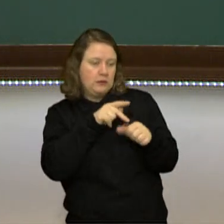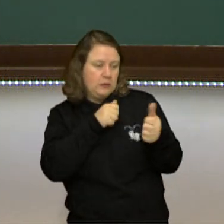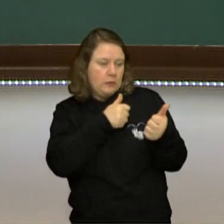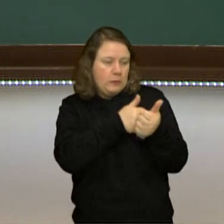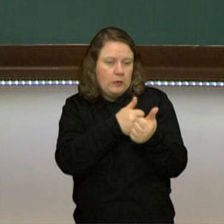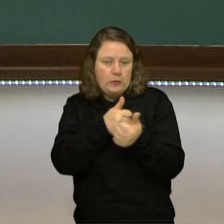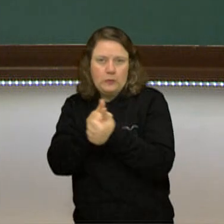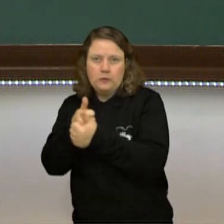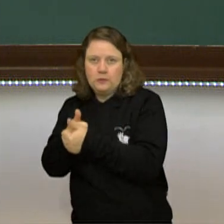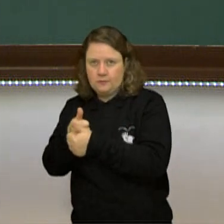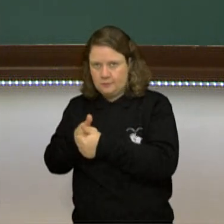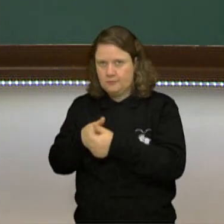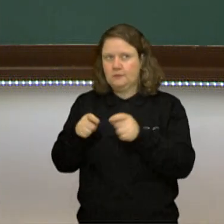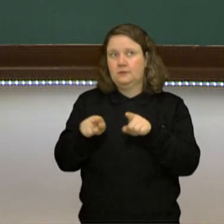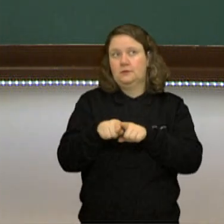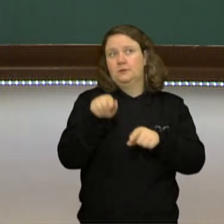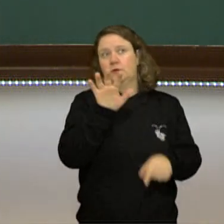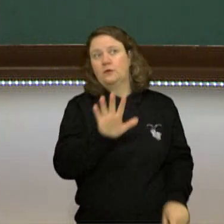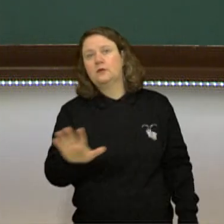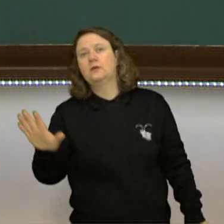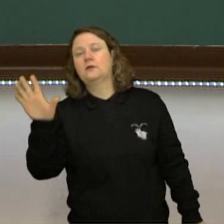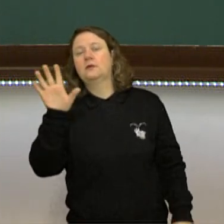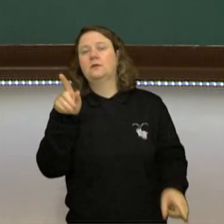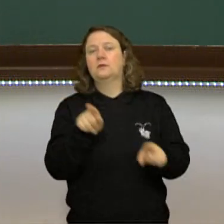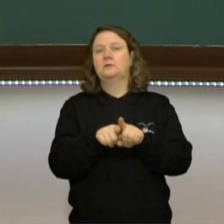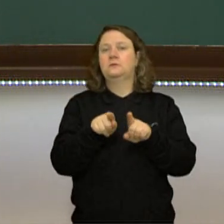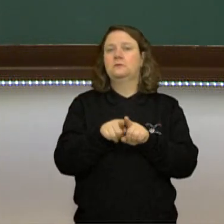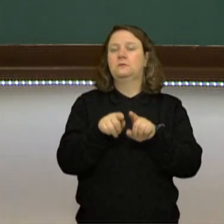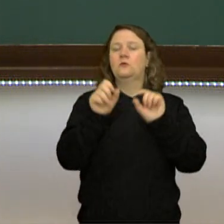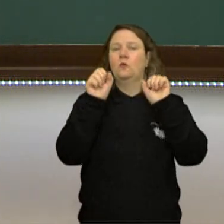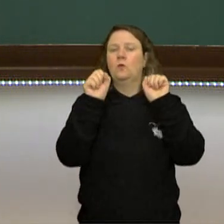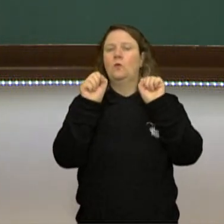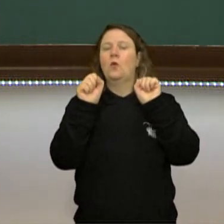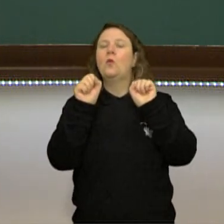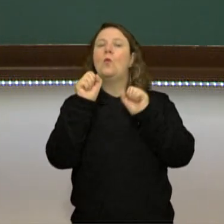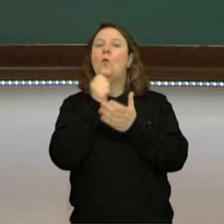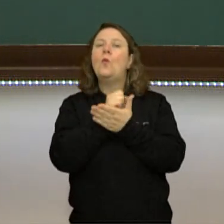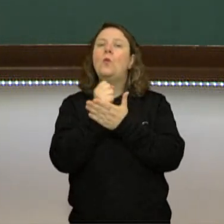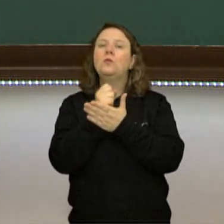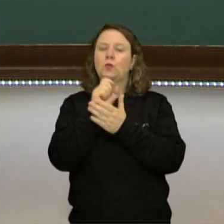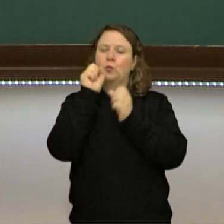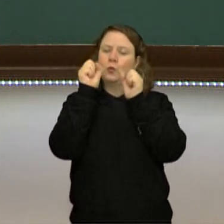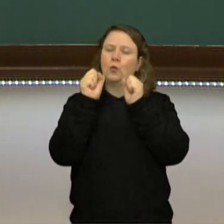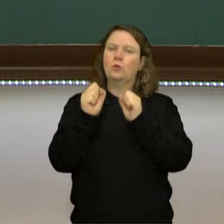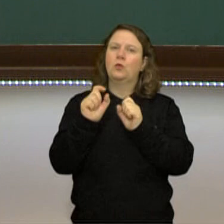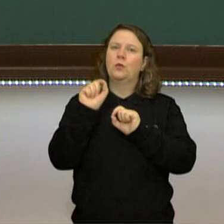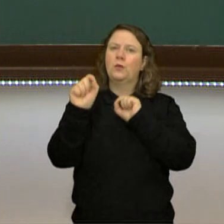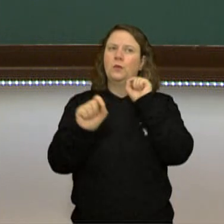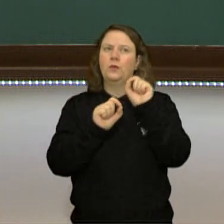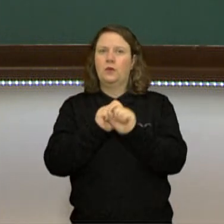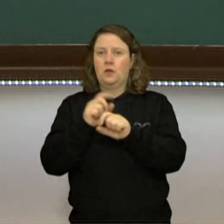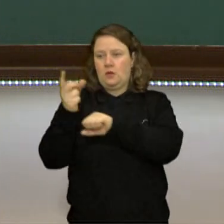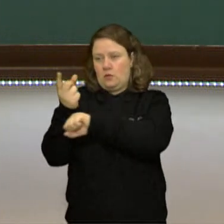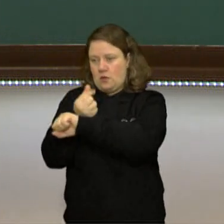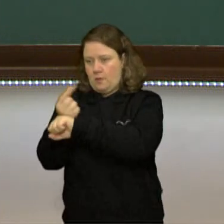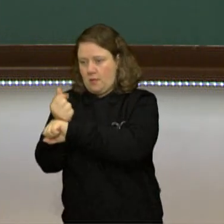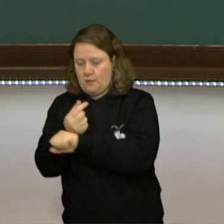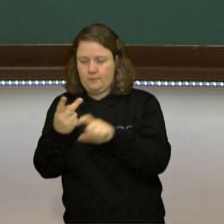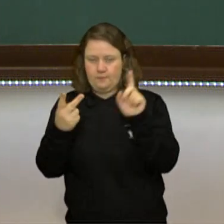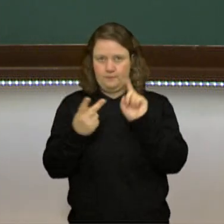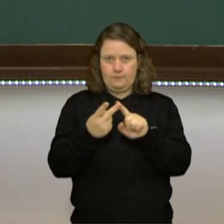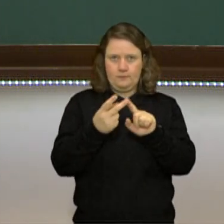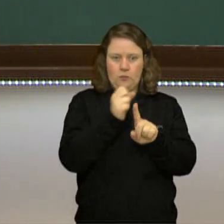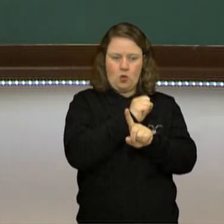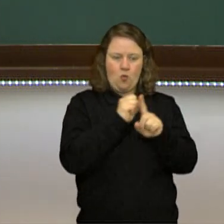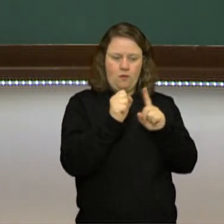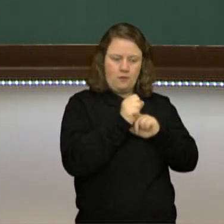satélites e as regiões de domínio. Para isso, vão ser elaborados, no conflito entre o capitalismo e o socialismo, duas